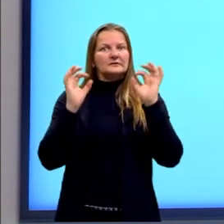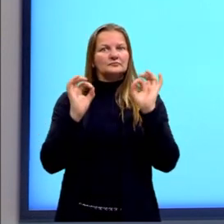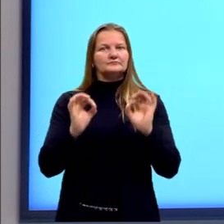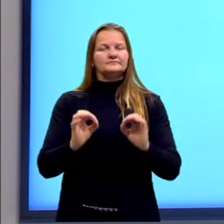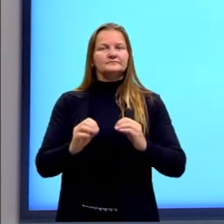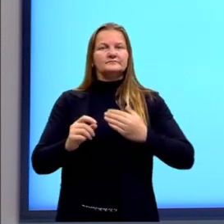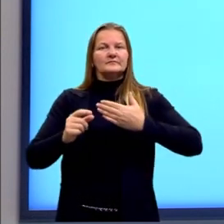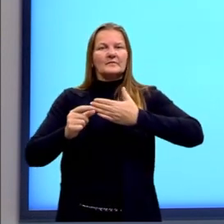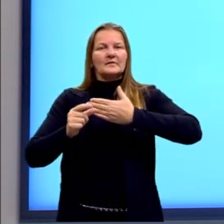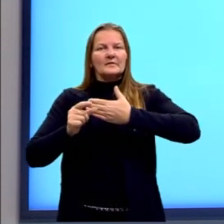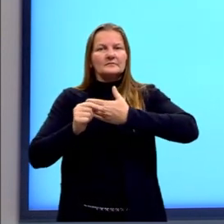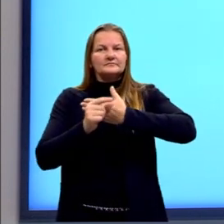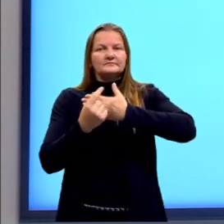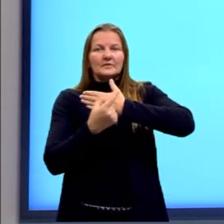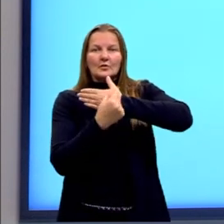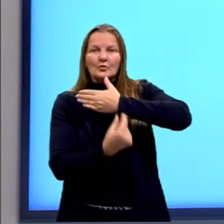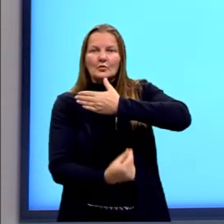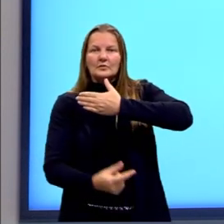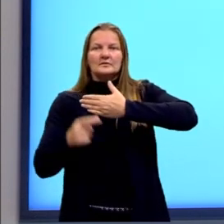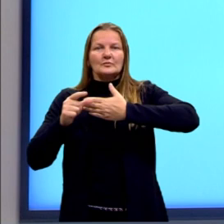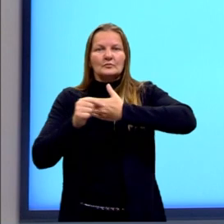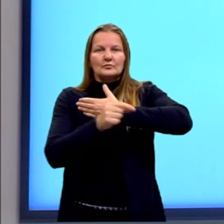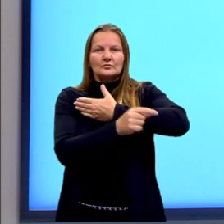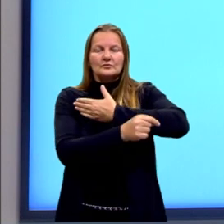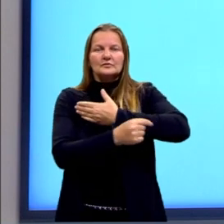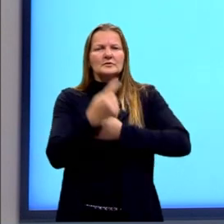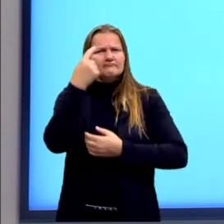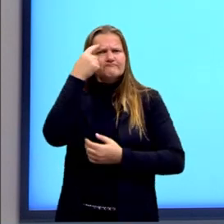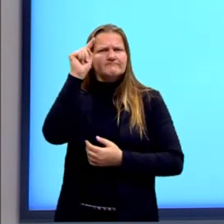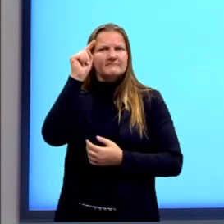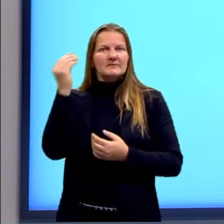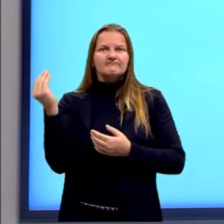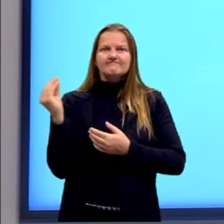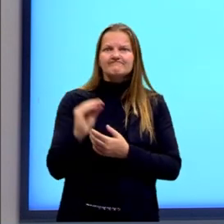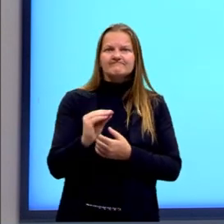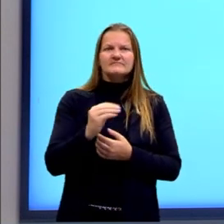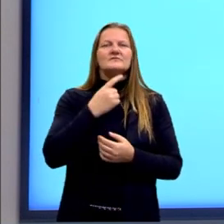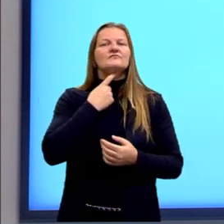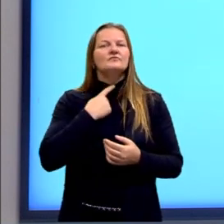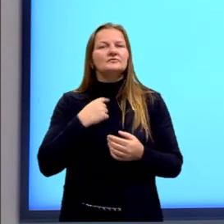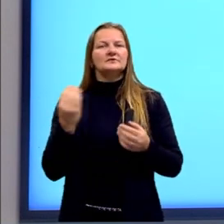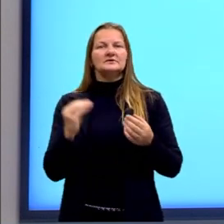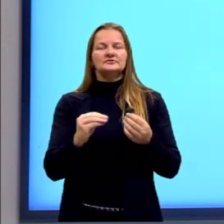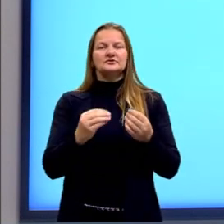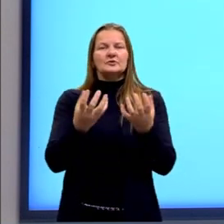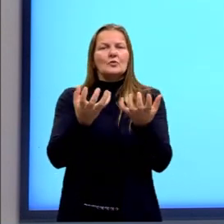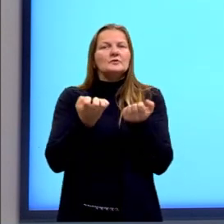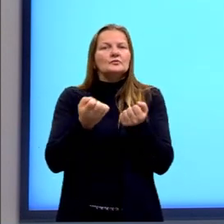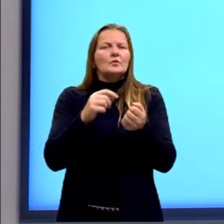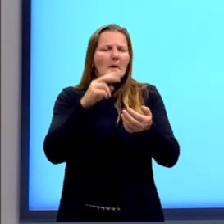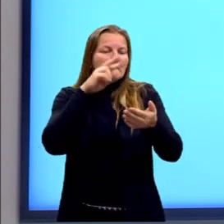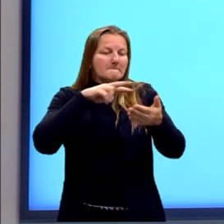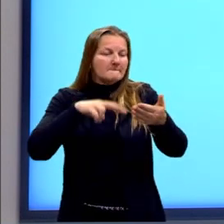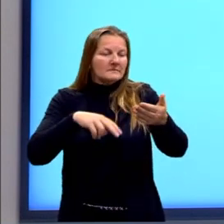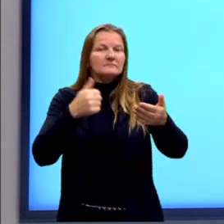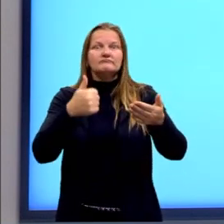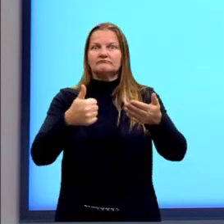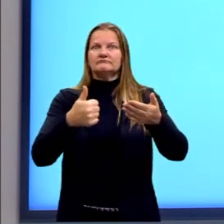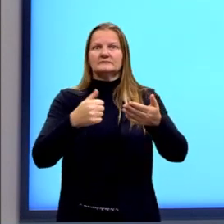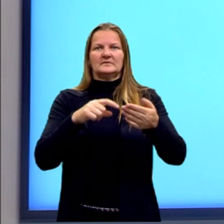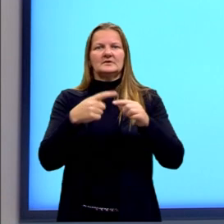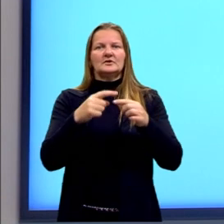A coerência, a coesão, a intencionalidade, a aceitabilidade, a